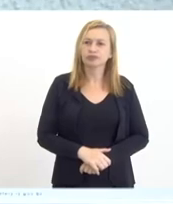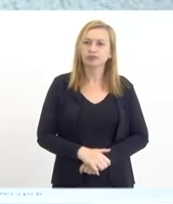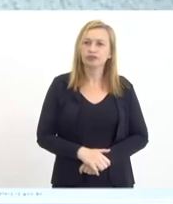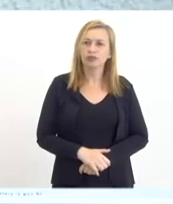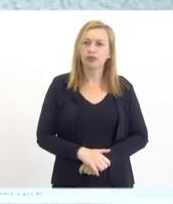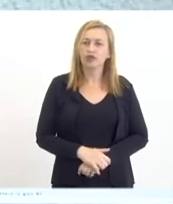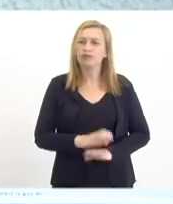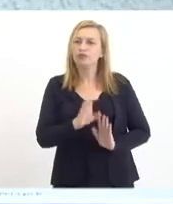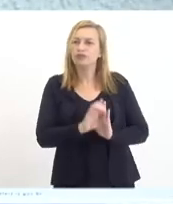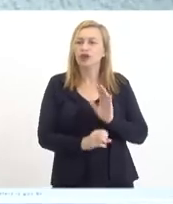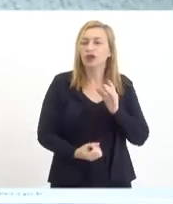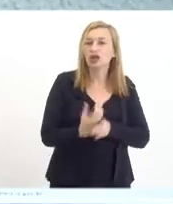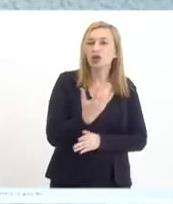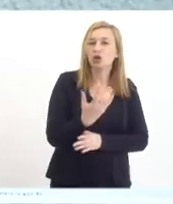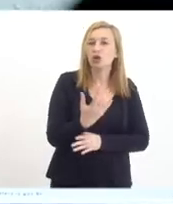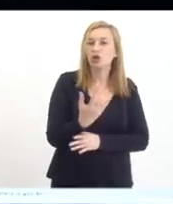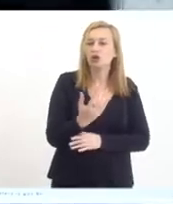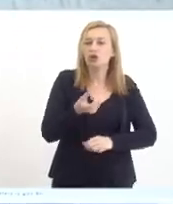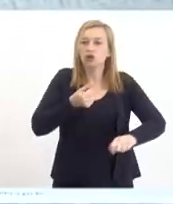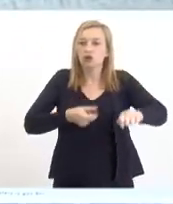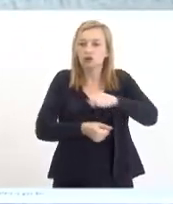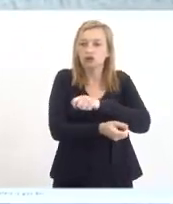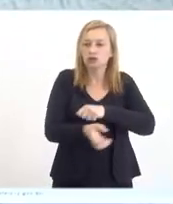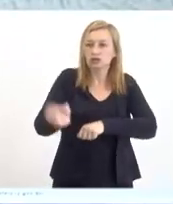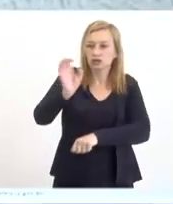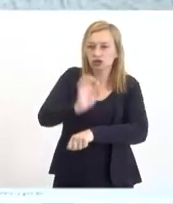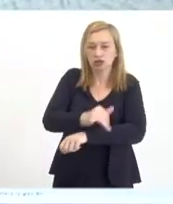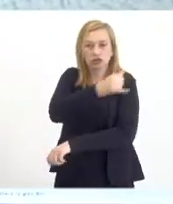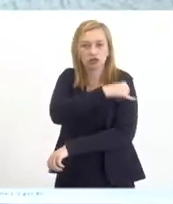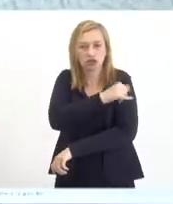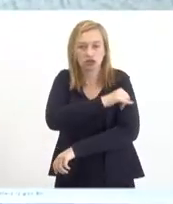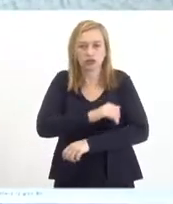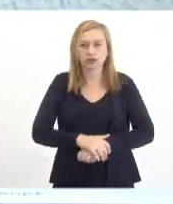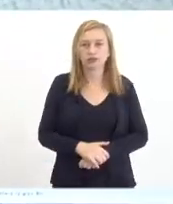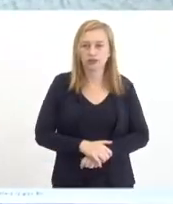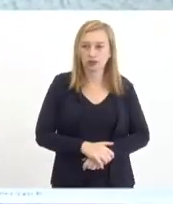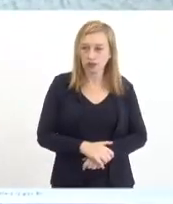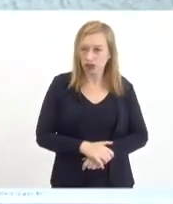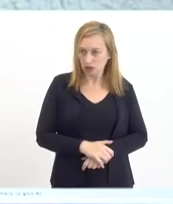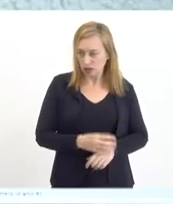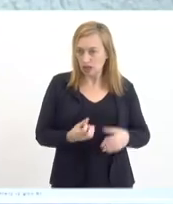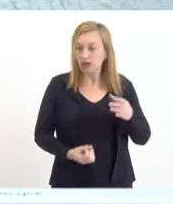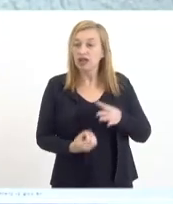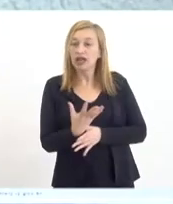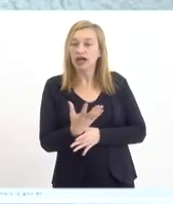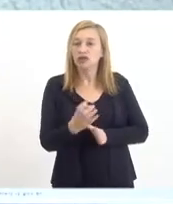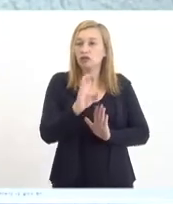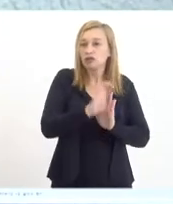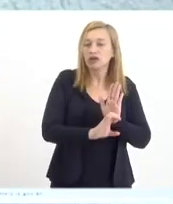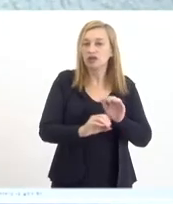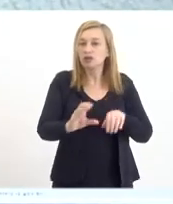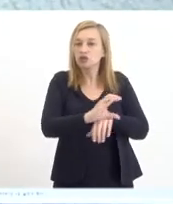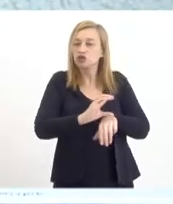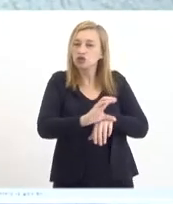a emenda que criou o Fundo Soberano do Estado do Rio de Janeiro. Por ser fruto de uma emenda condicional, o fundo